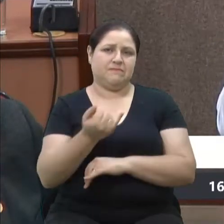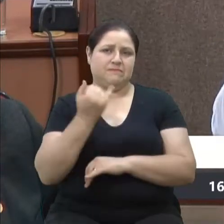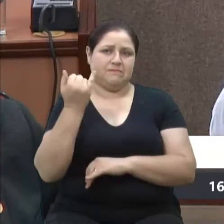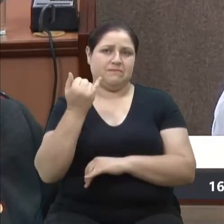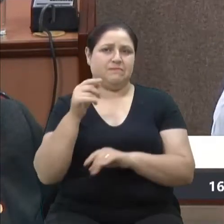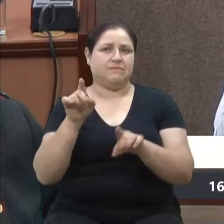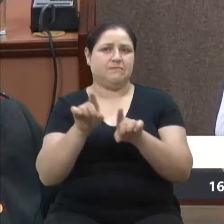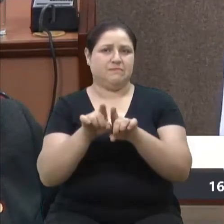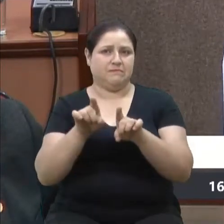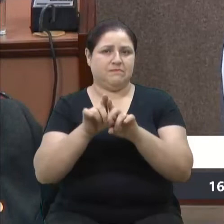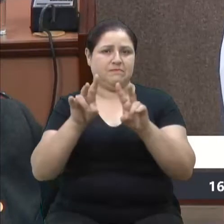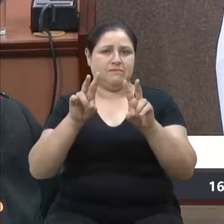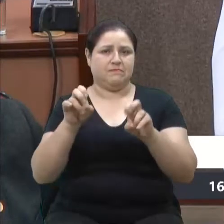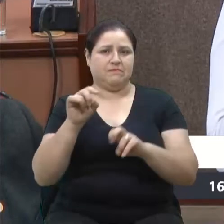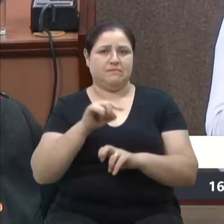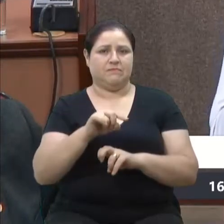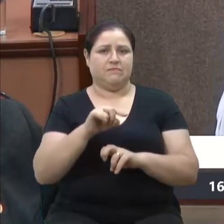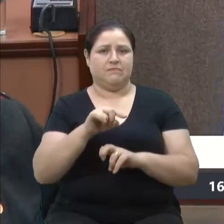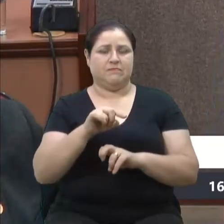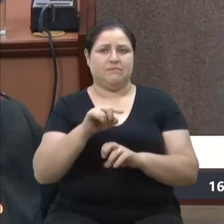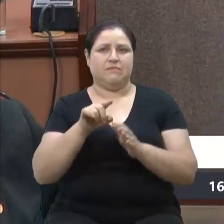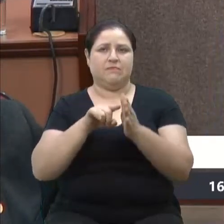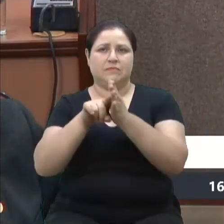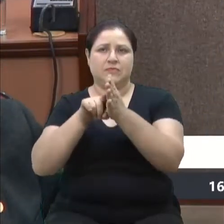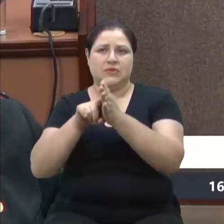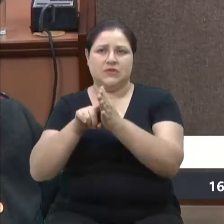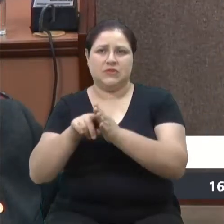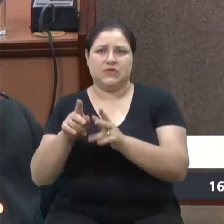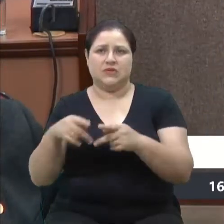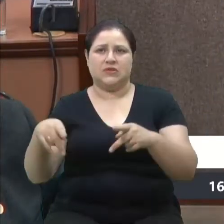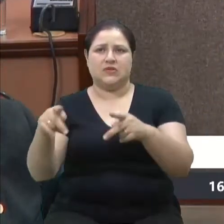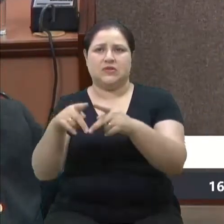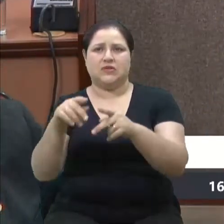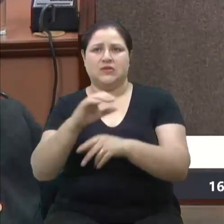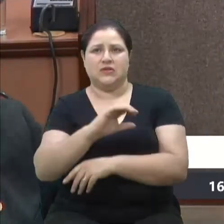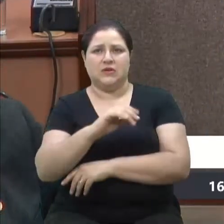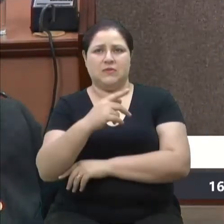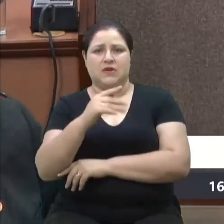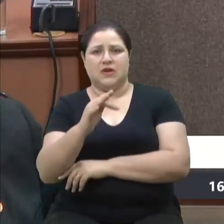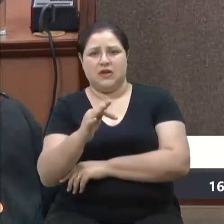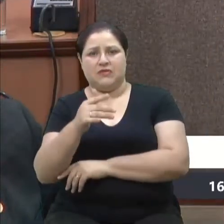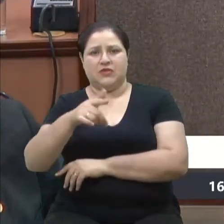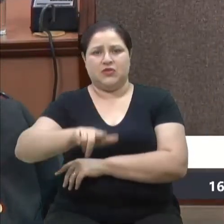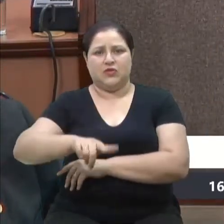inclusive sobre essa questão da consulta pública, CPF repetida, enfim, essas coisas todas. Obrigada.